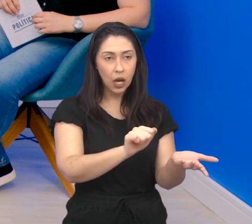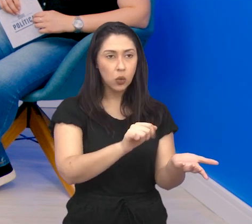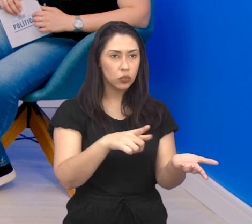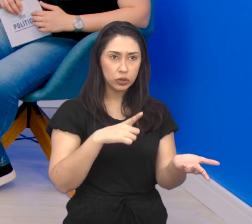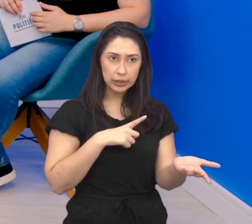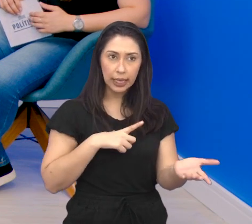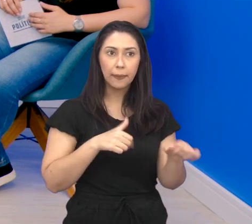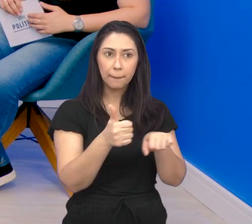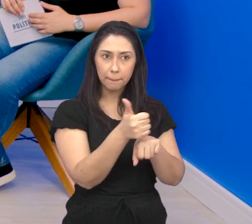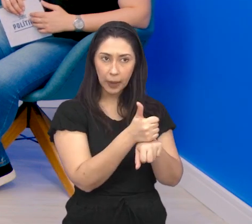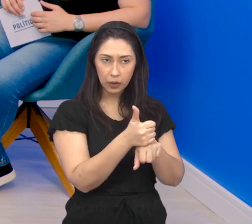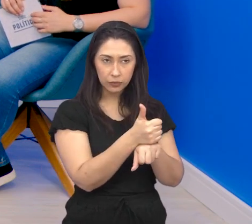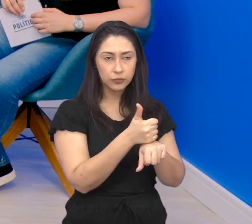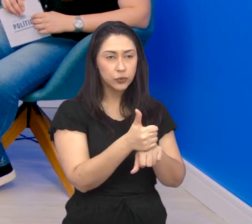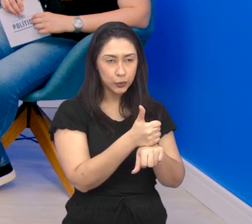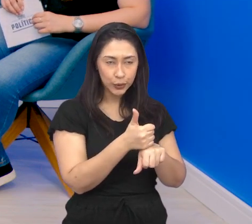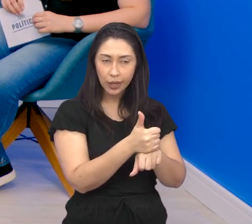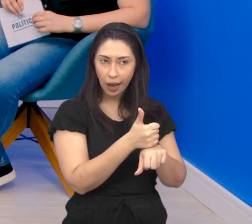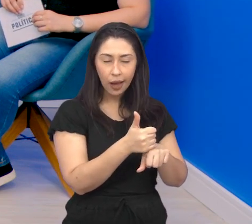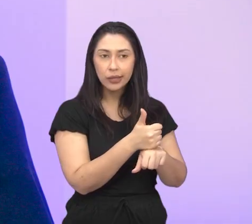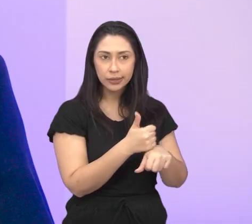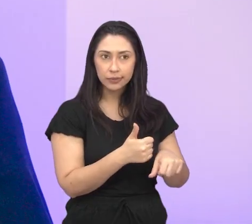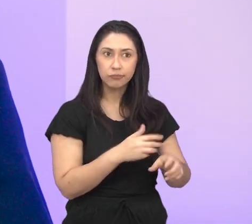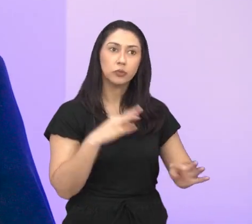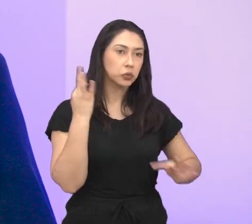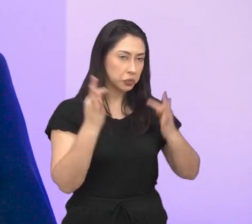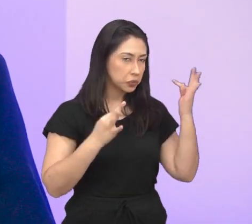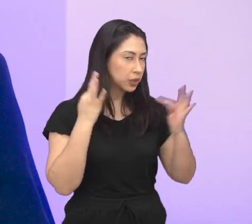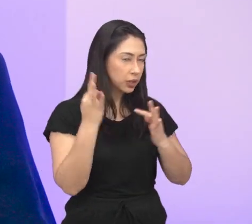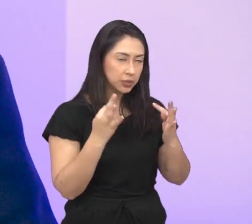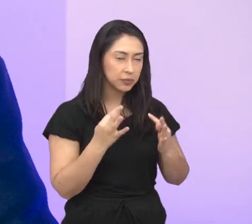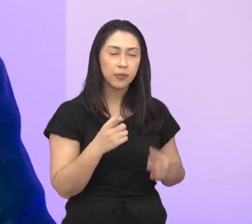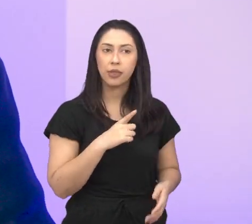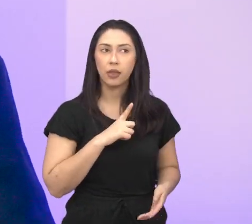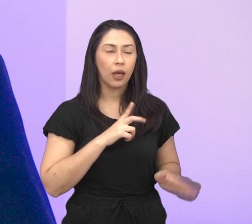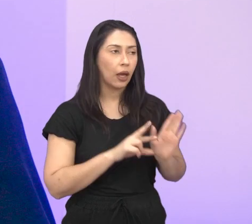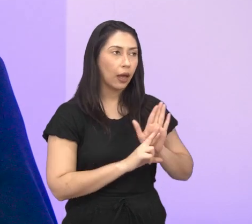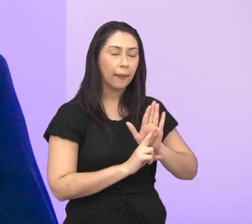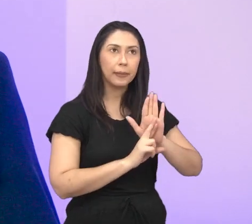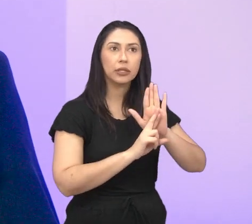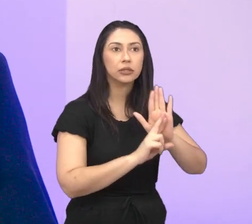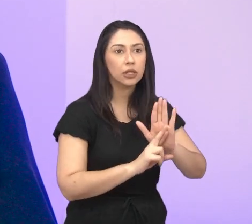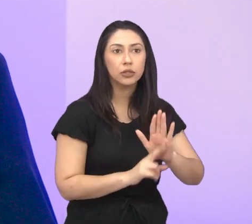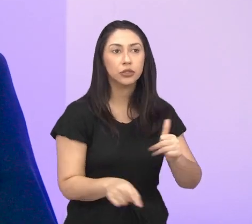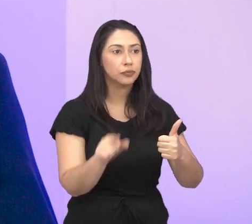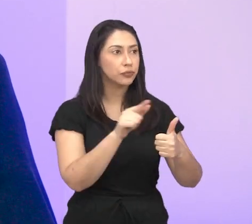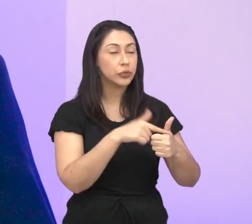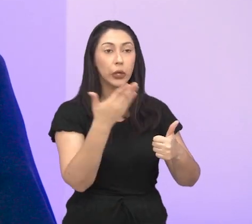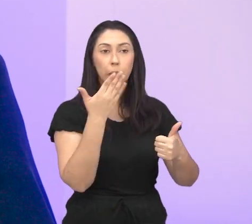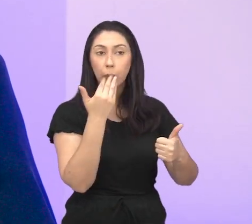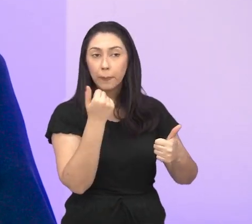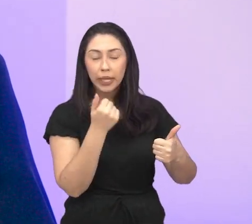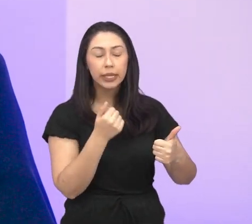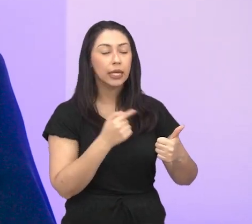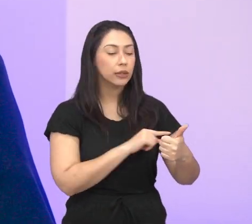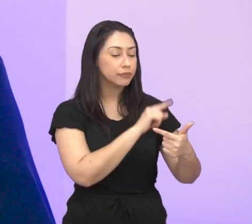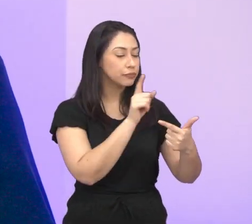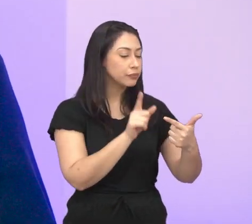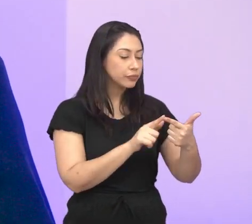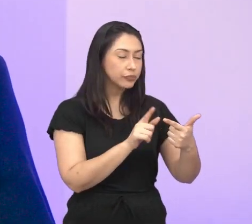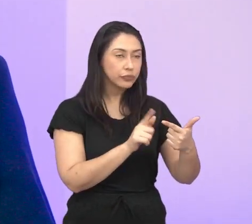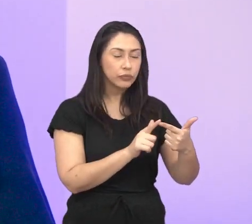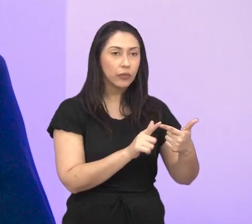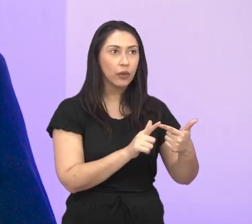por profissionais também da área, né? Então, nós temos ali representantes da área de gastronomia, nós temos